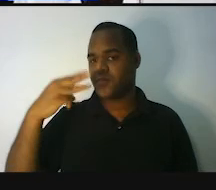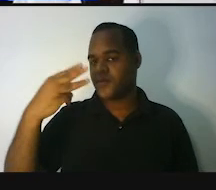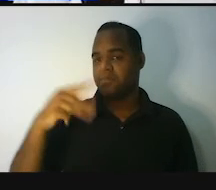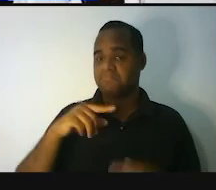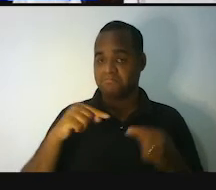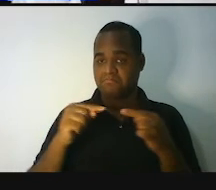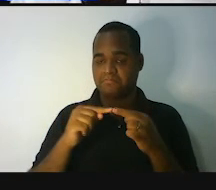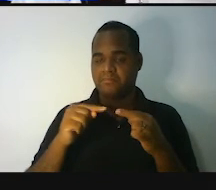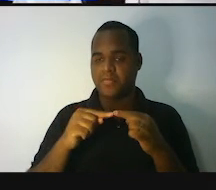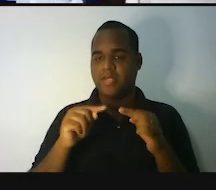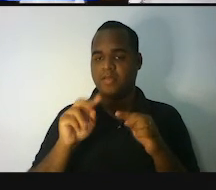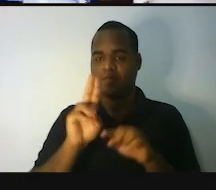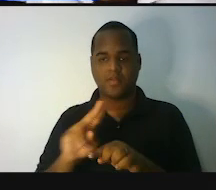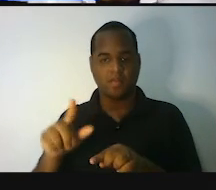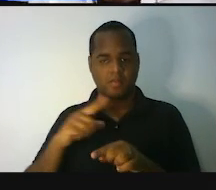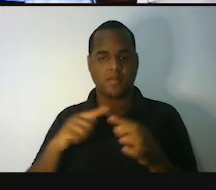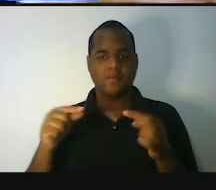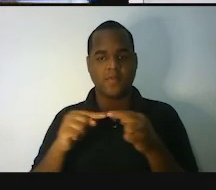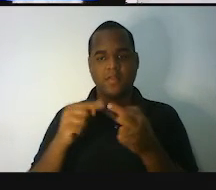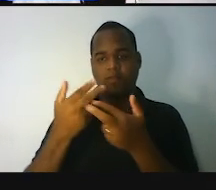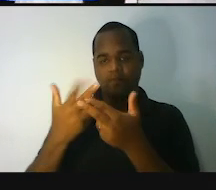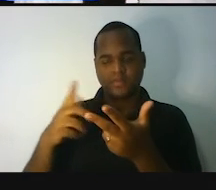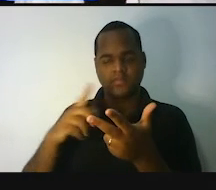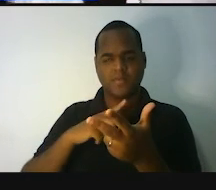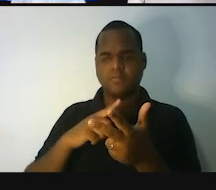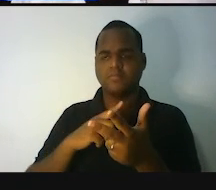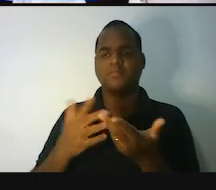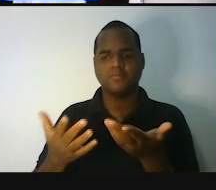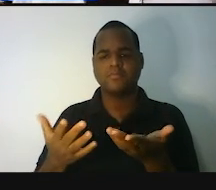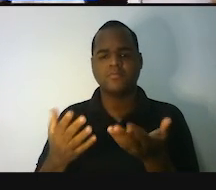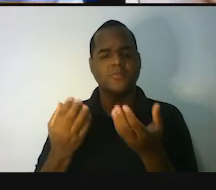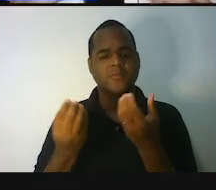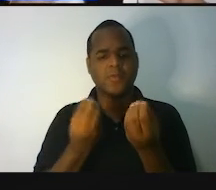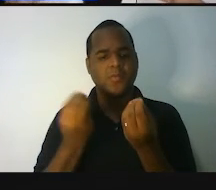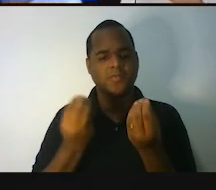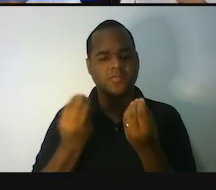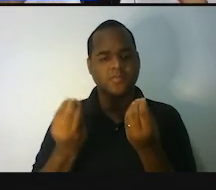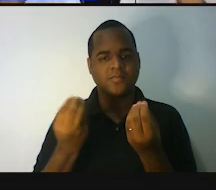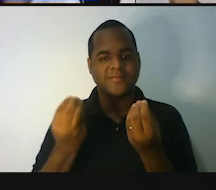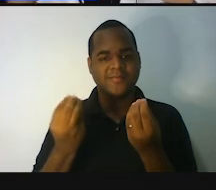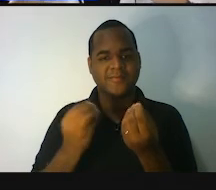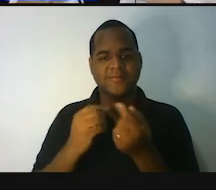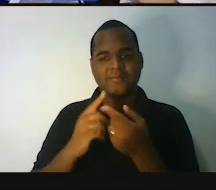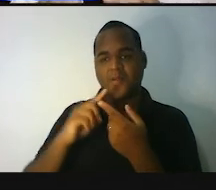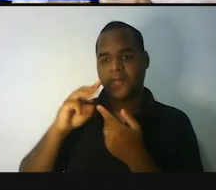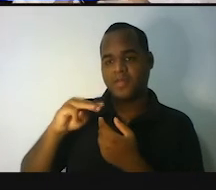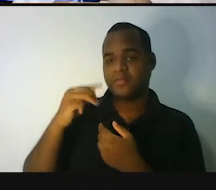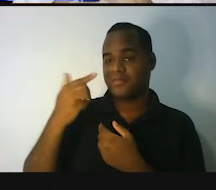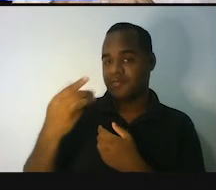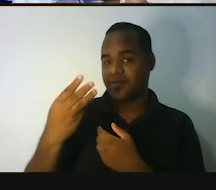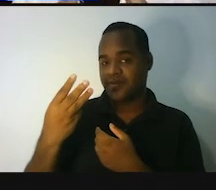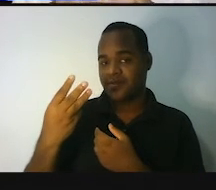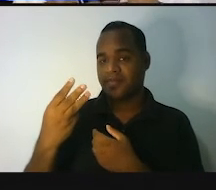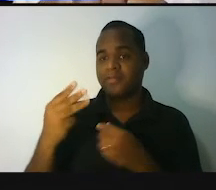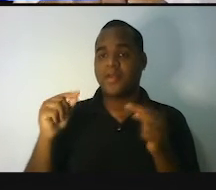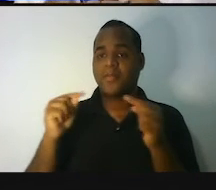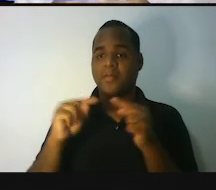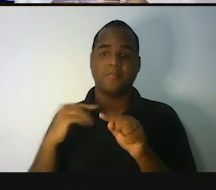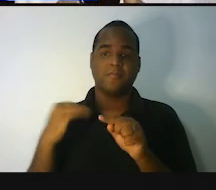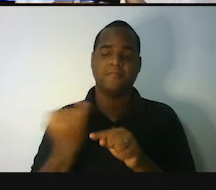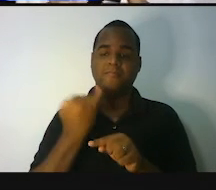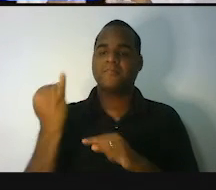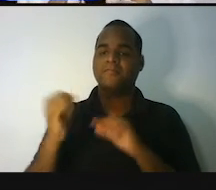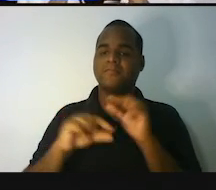cúbico como a unidade que é a referência para as outras. Como assim, professor? O metro cúbico é a